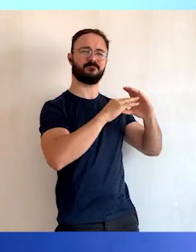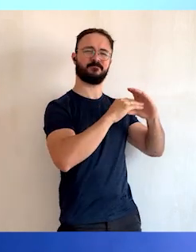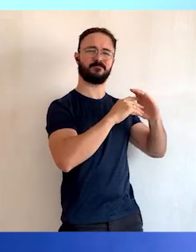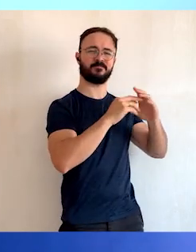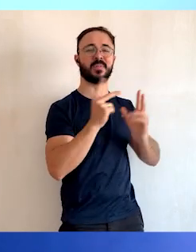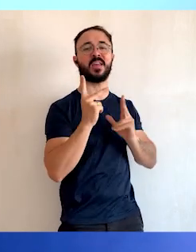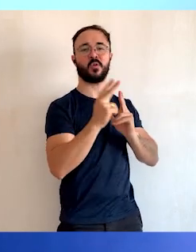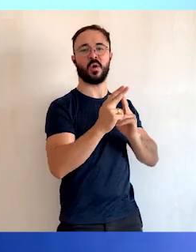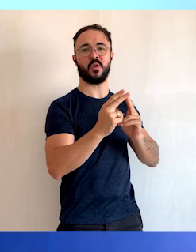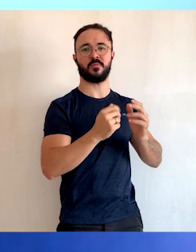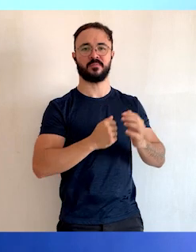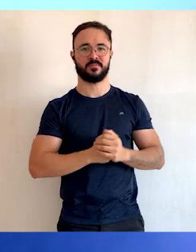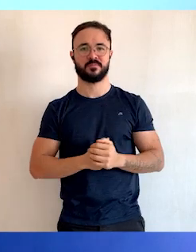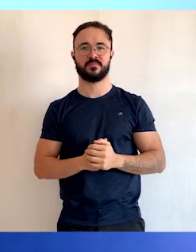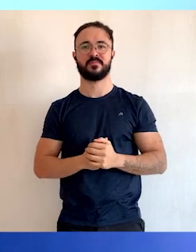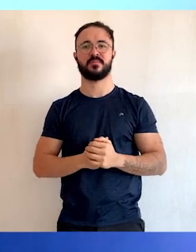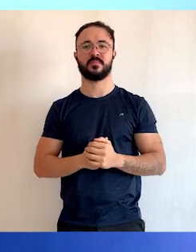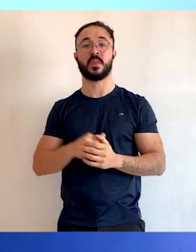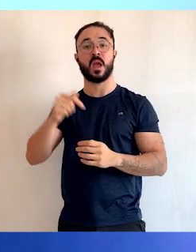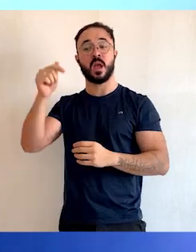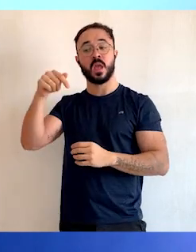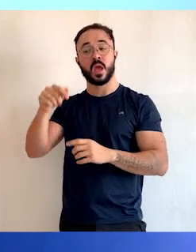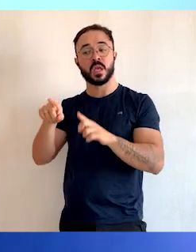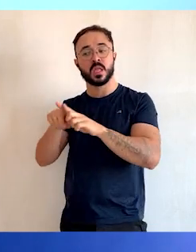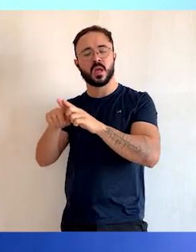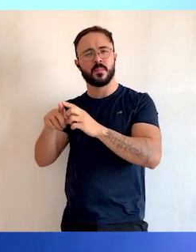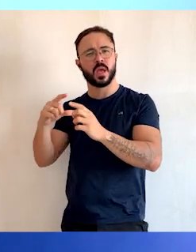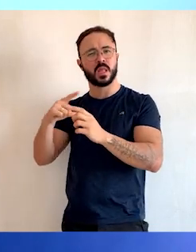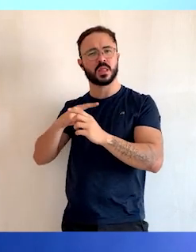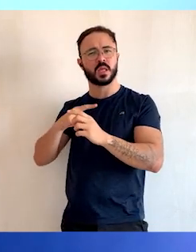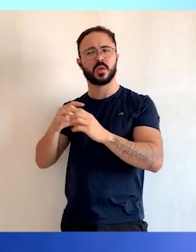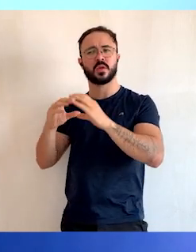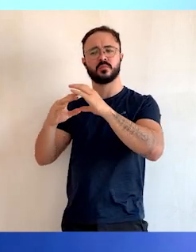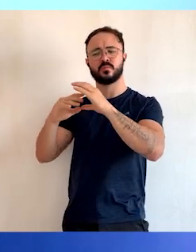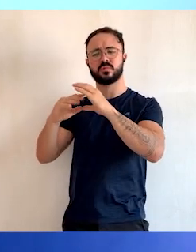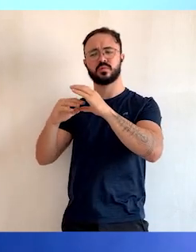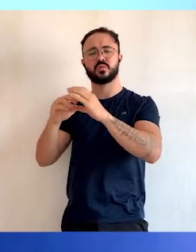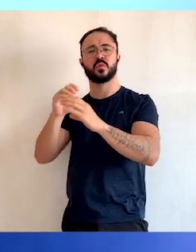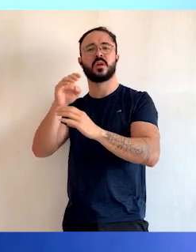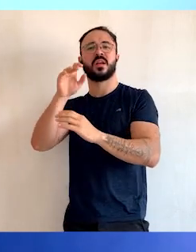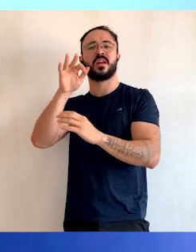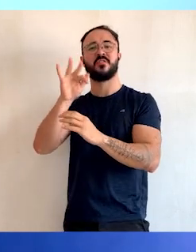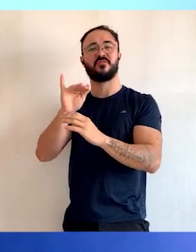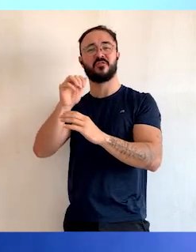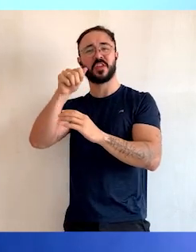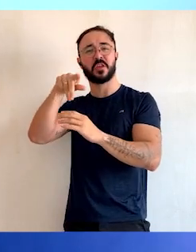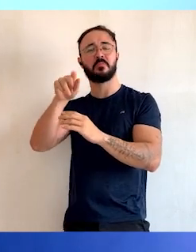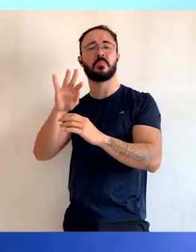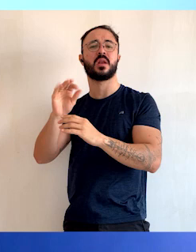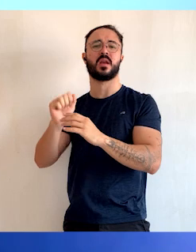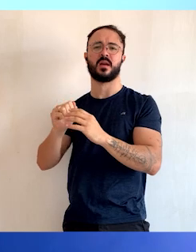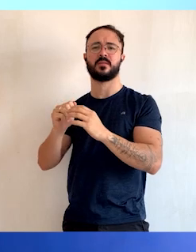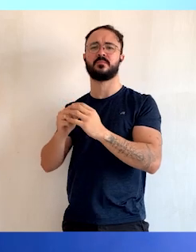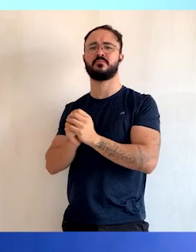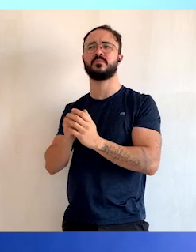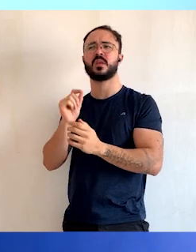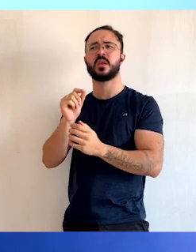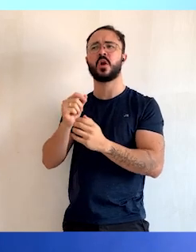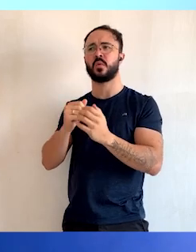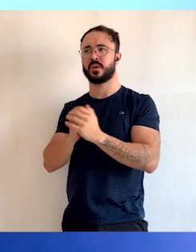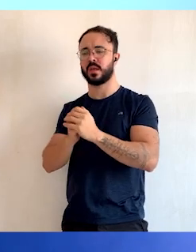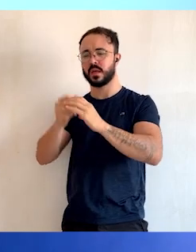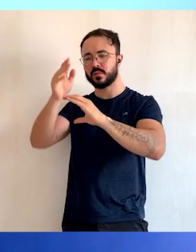possuir as fímbrias, que são pequenos cílios ao redor dessa bactéria, célula